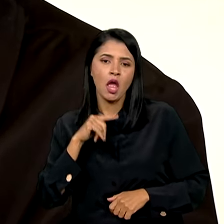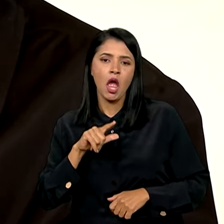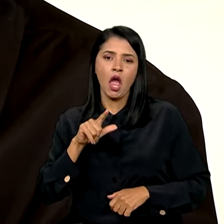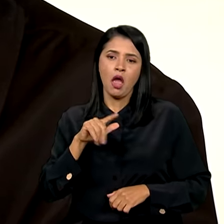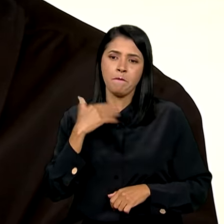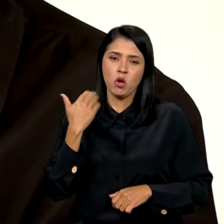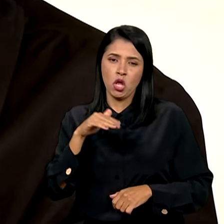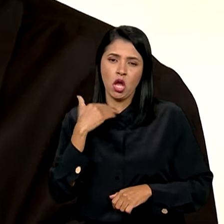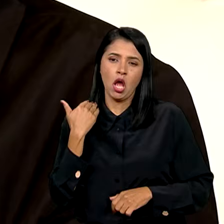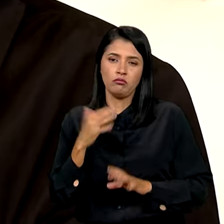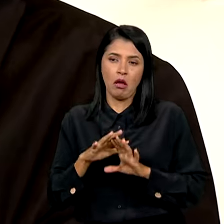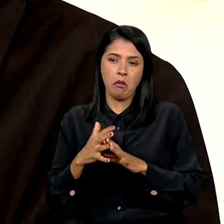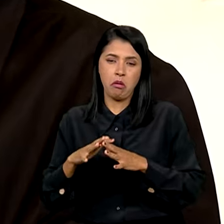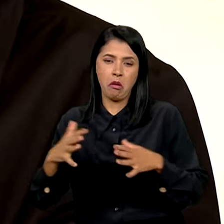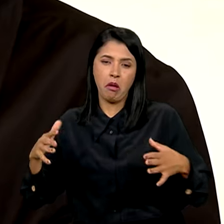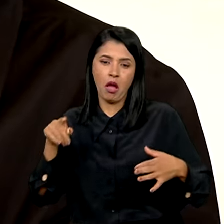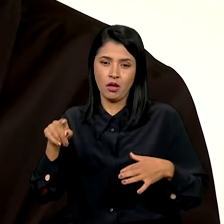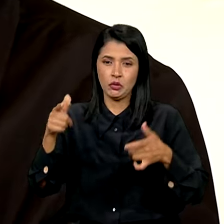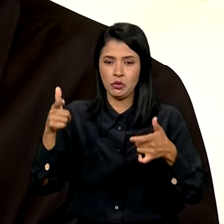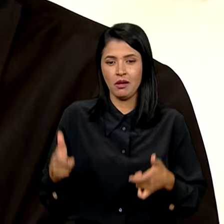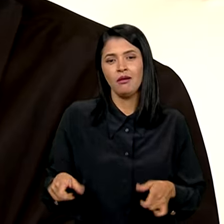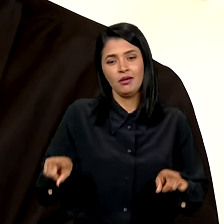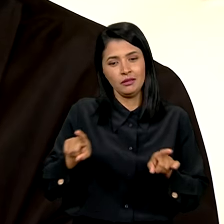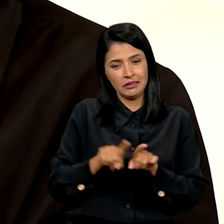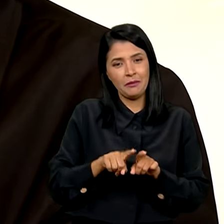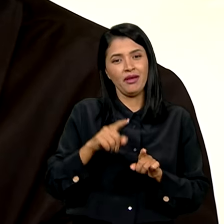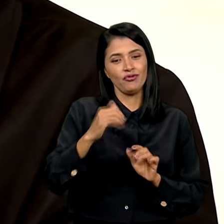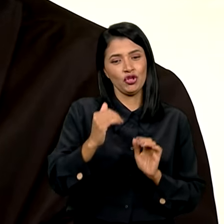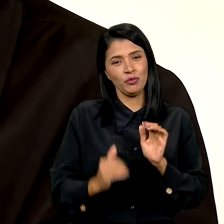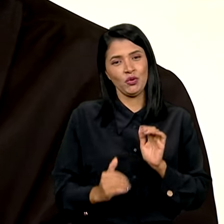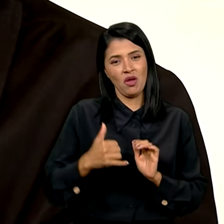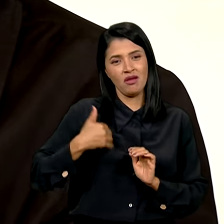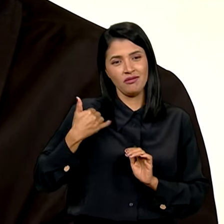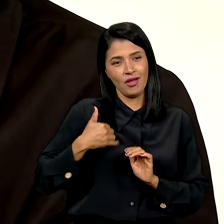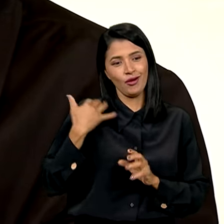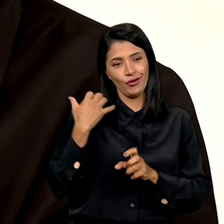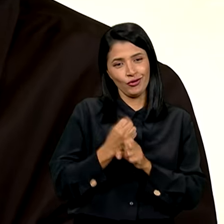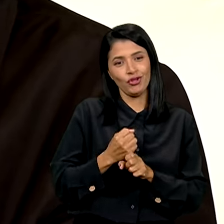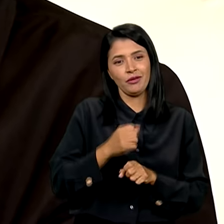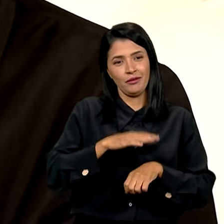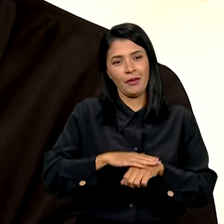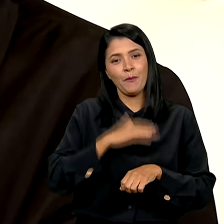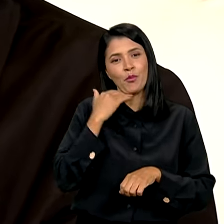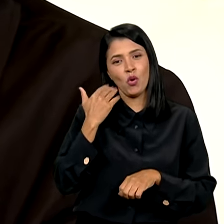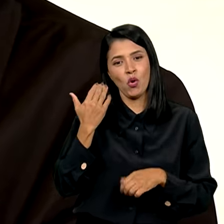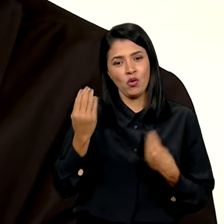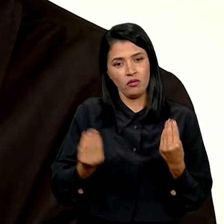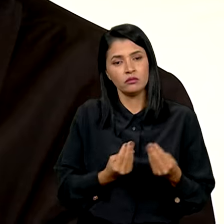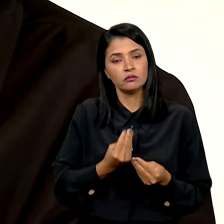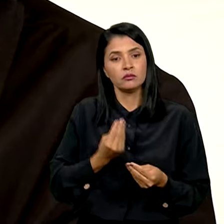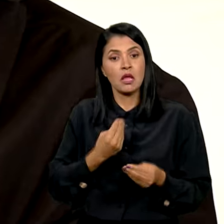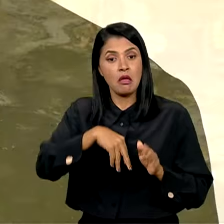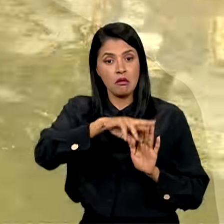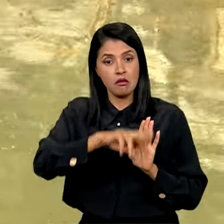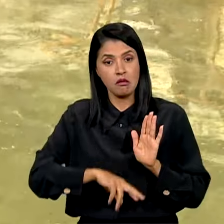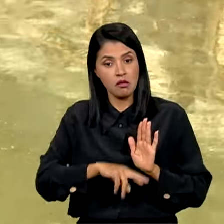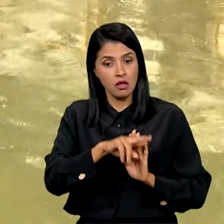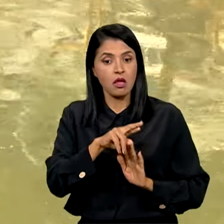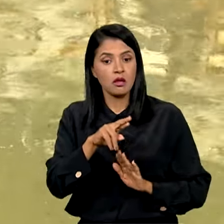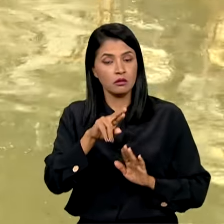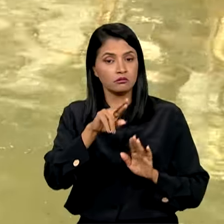muitas vezes, muito grande. E isso também abaixa a idade média ao morrer. Via de regra, questões de